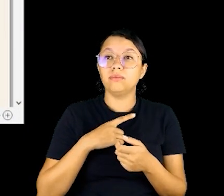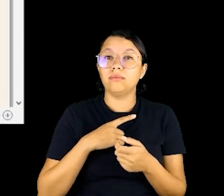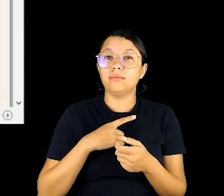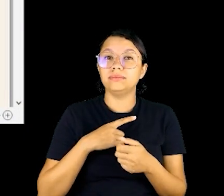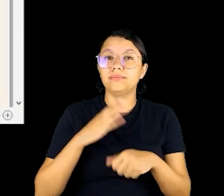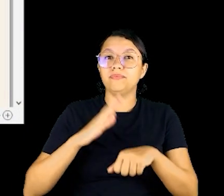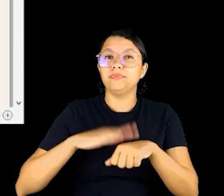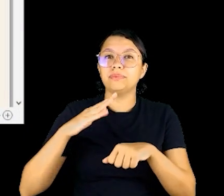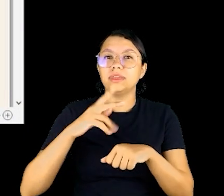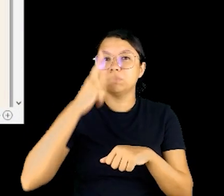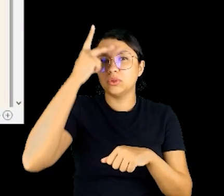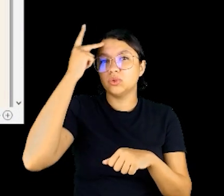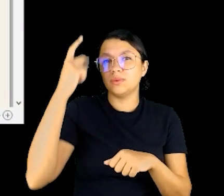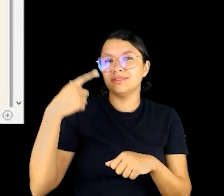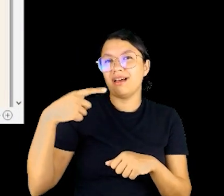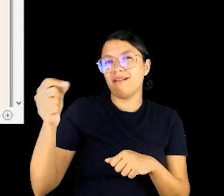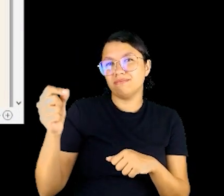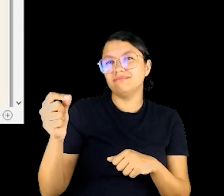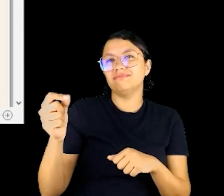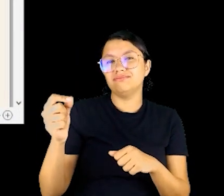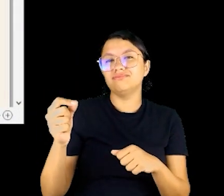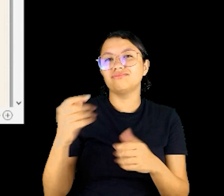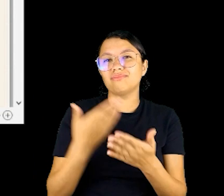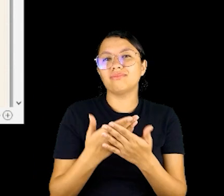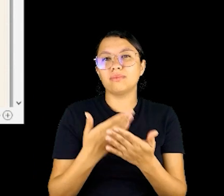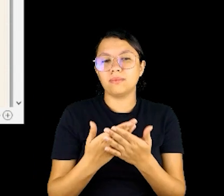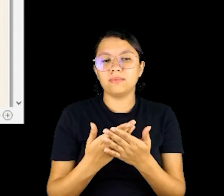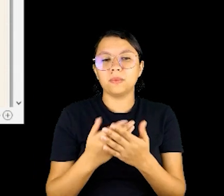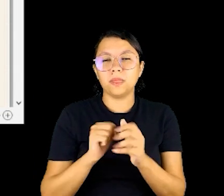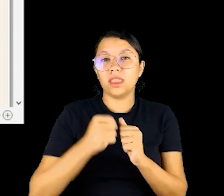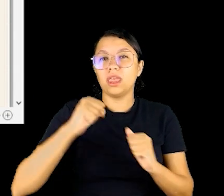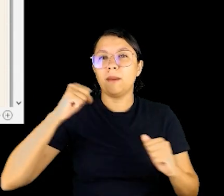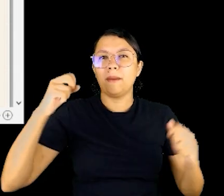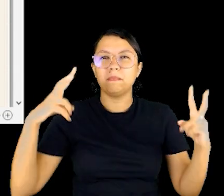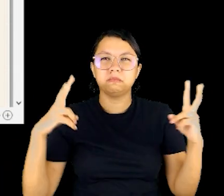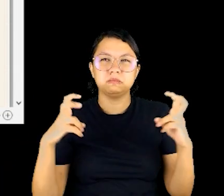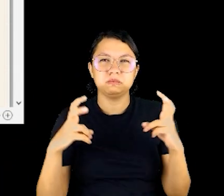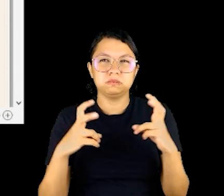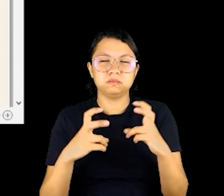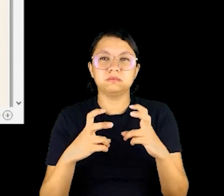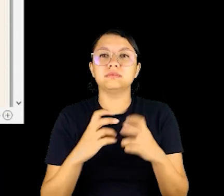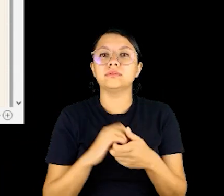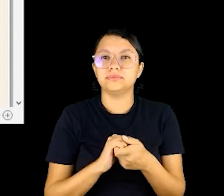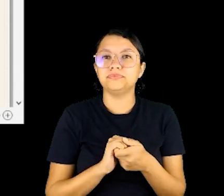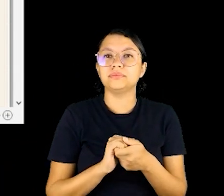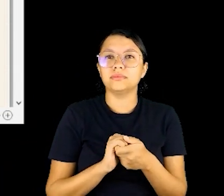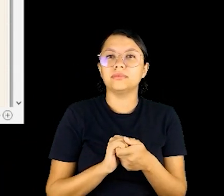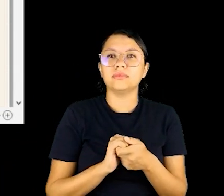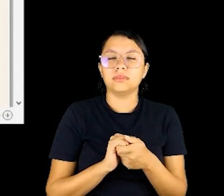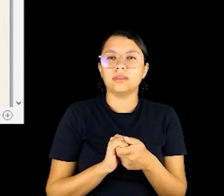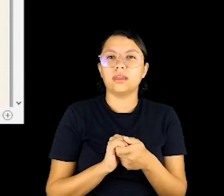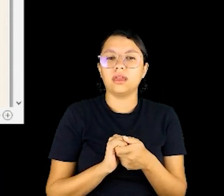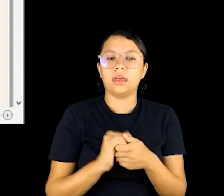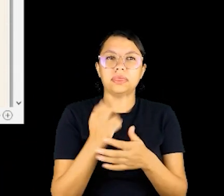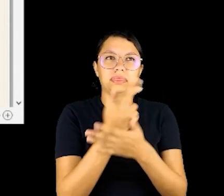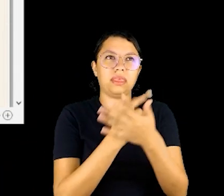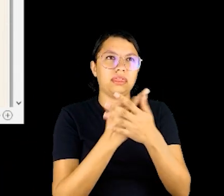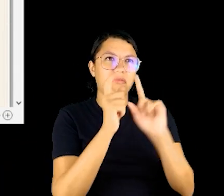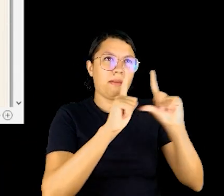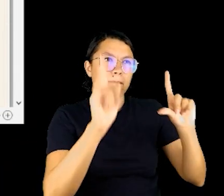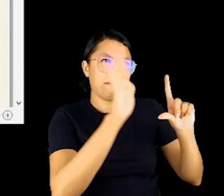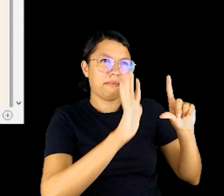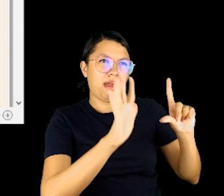Teve aumento de evasão escolar, depois da pandemia, uma crise nesse sentido, né? De aumento de violência, vandalismos,